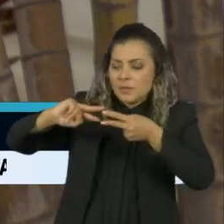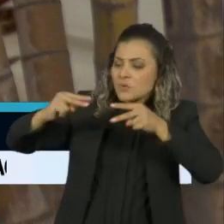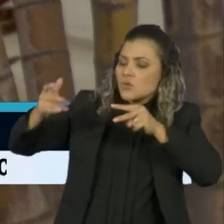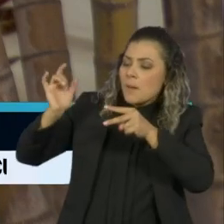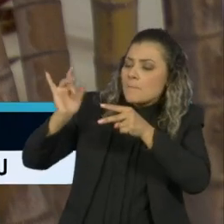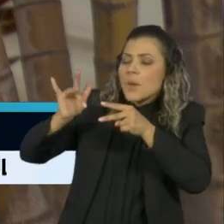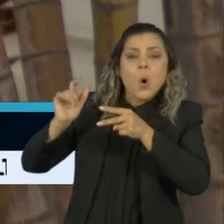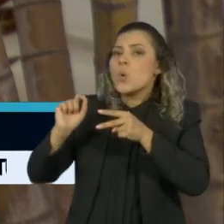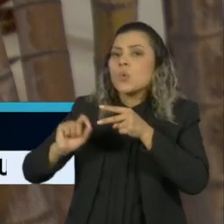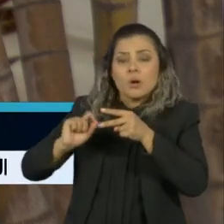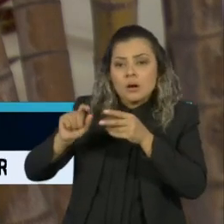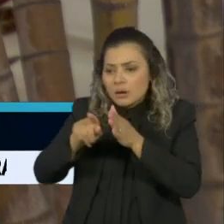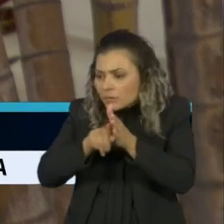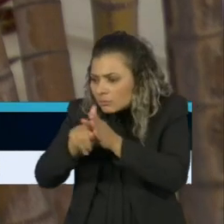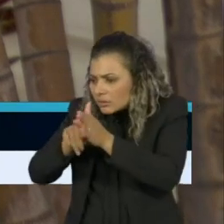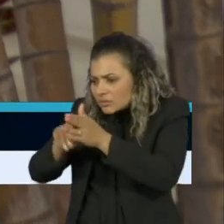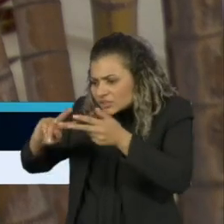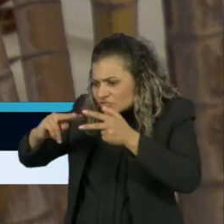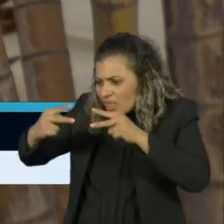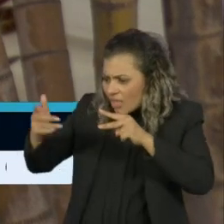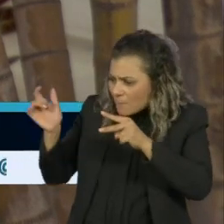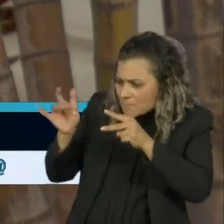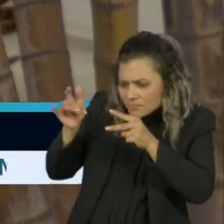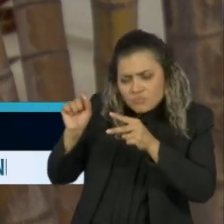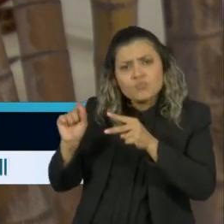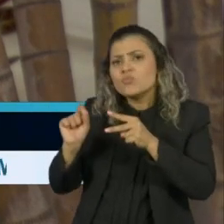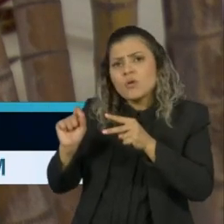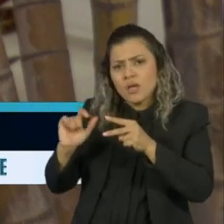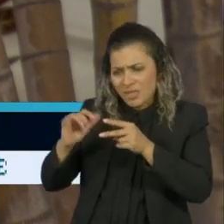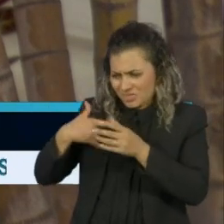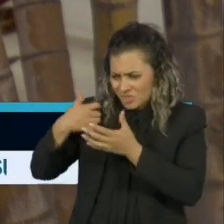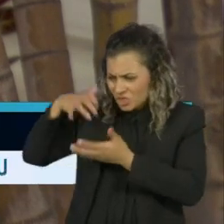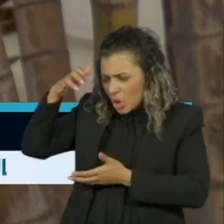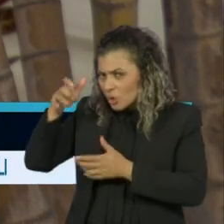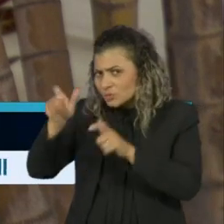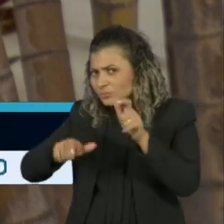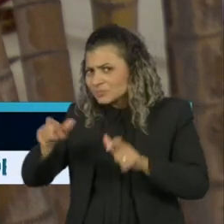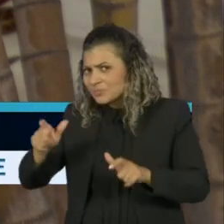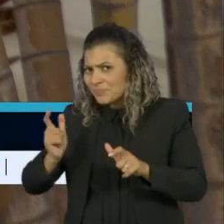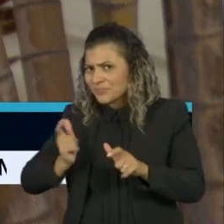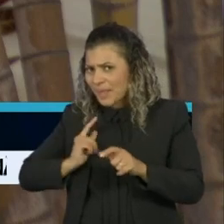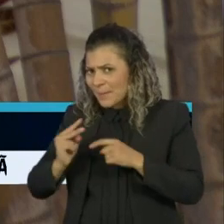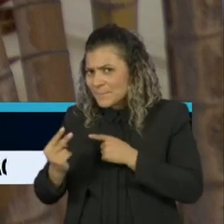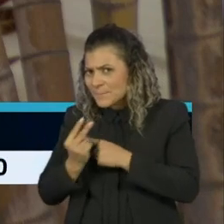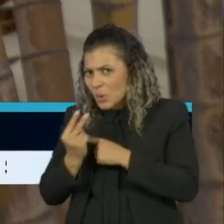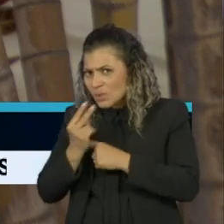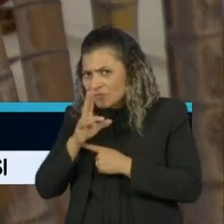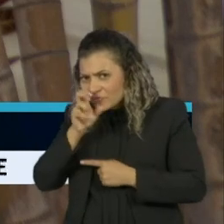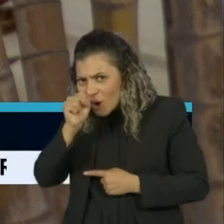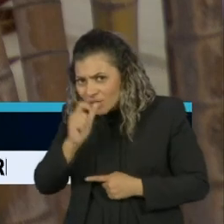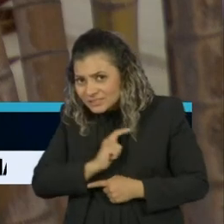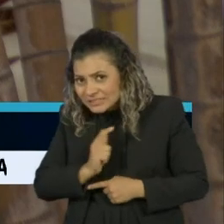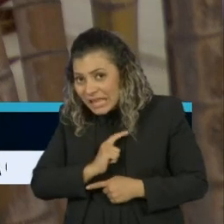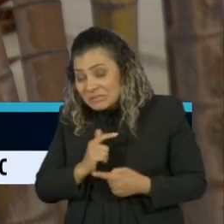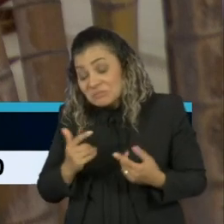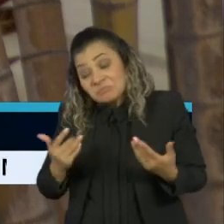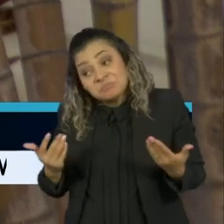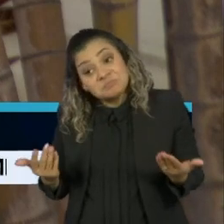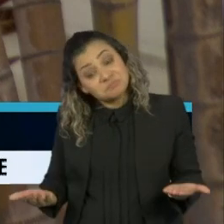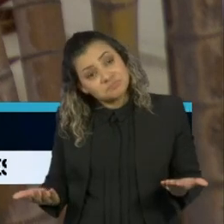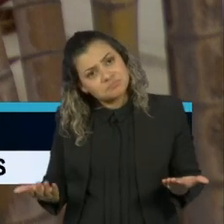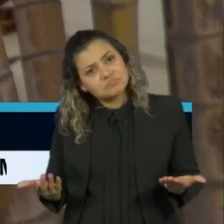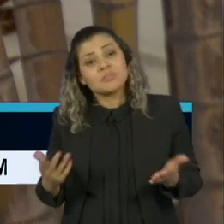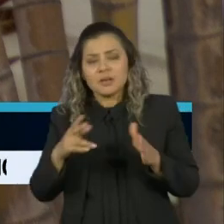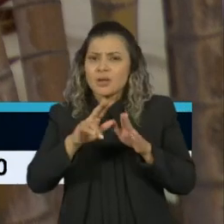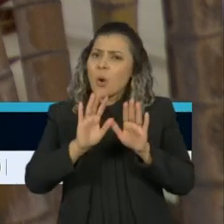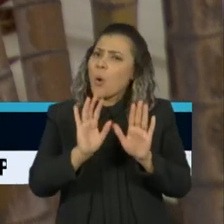investigam se a genética de alguns pacientes idosos oferece uma superproteção contra a covid-19 e se,